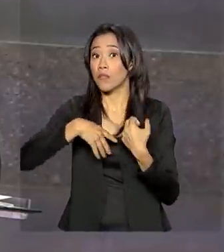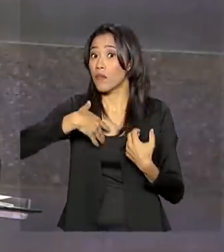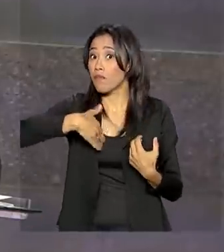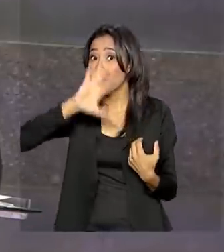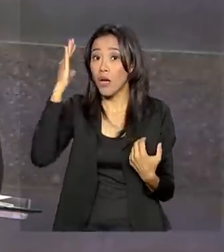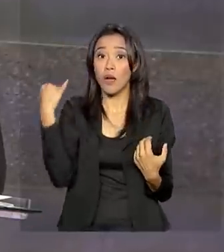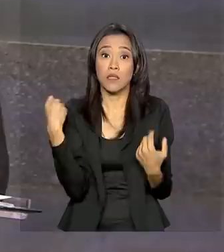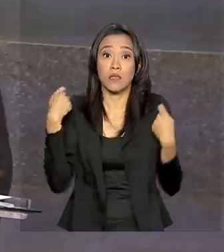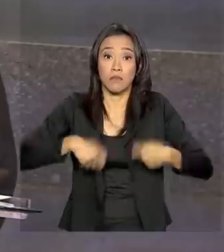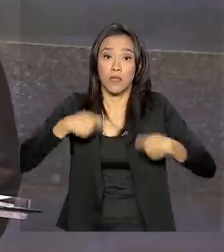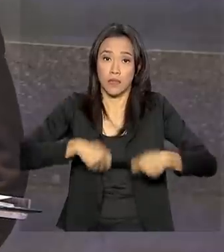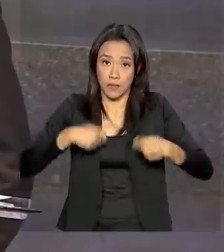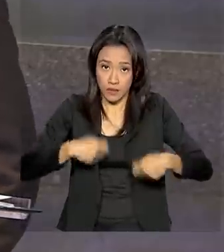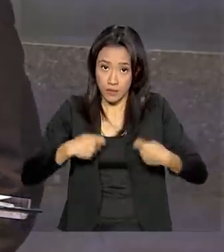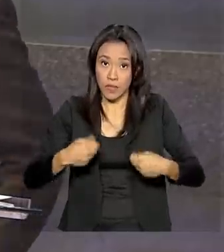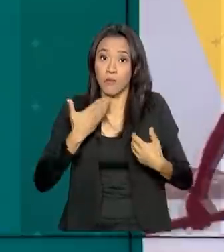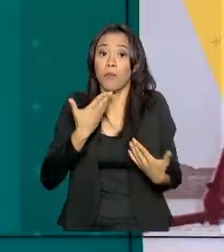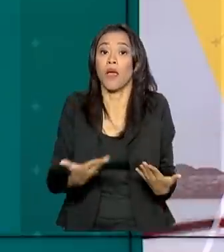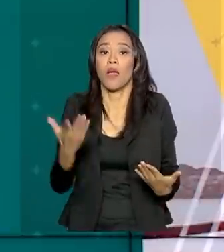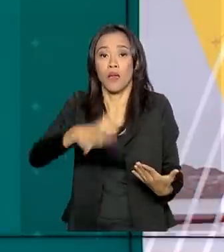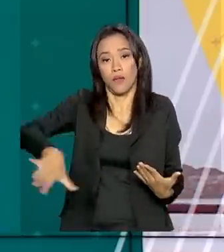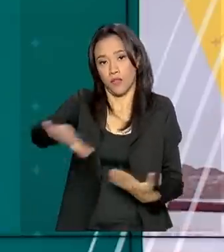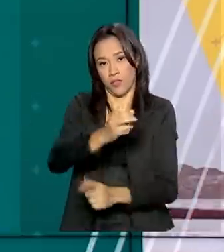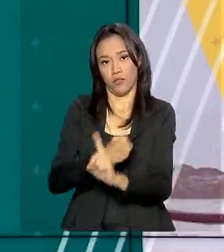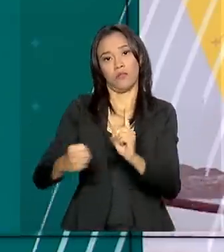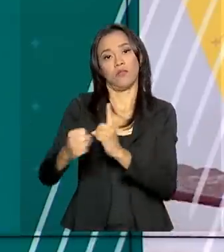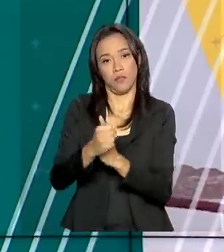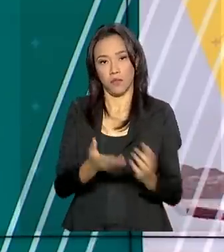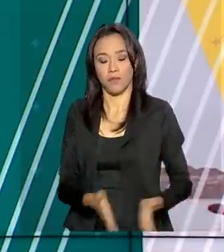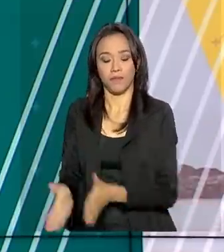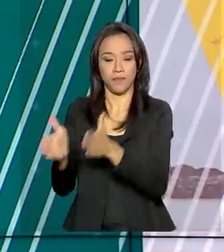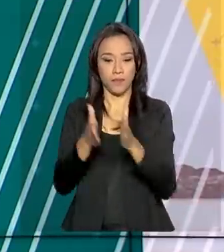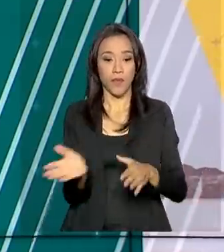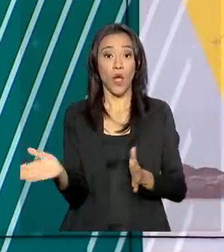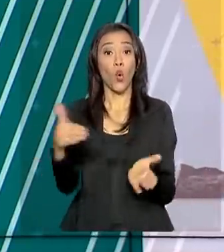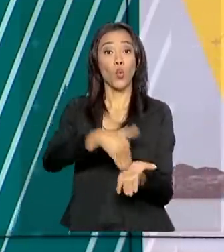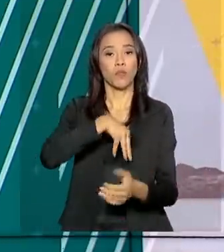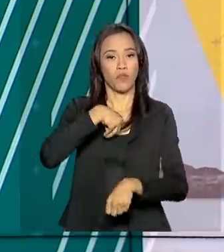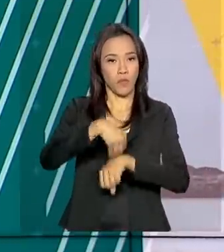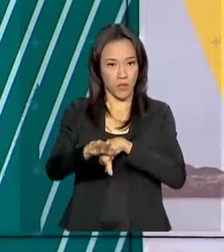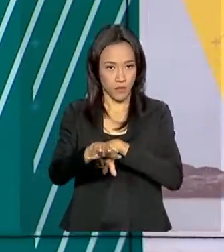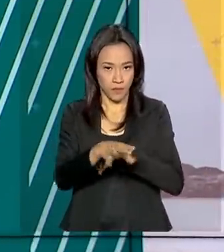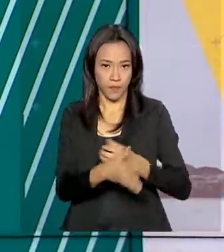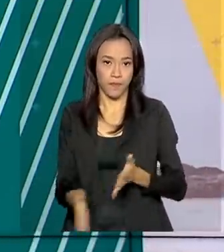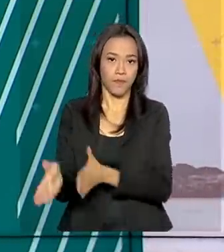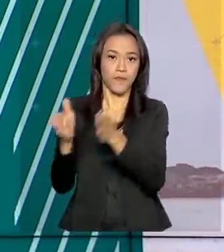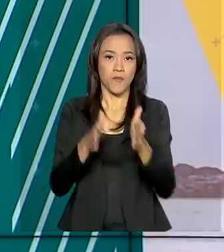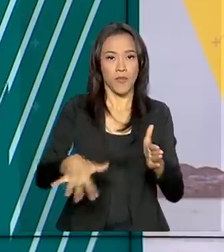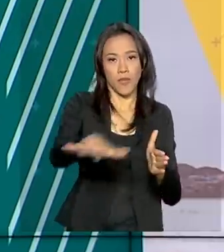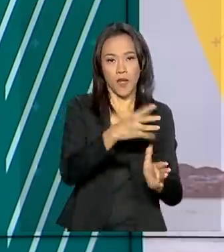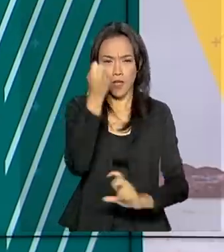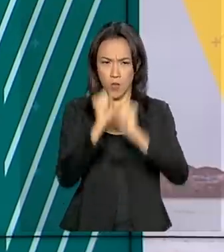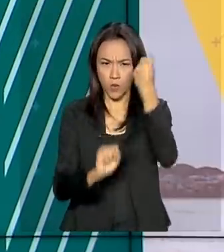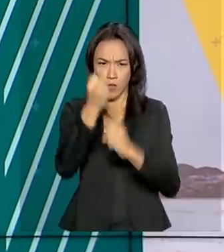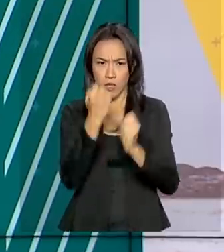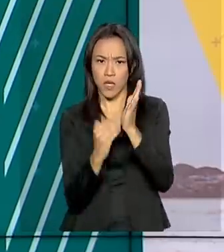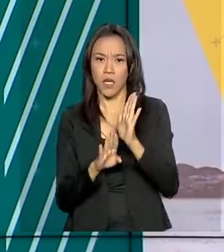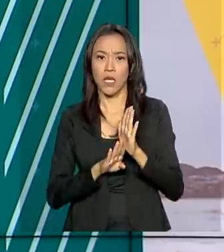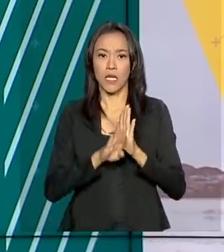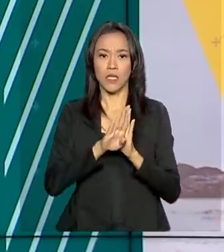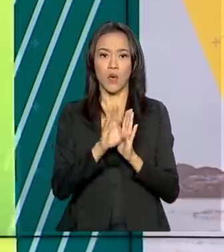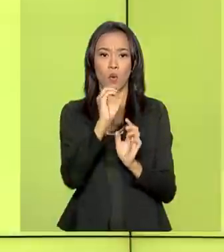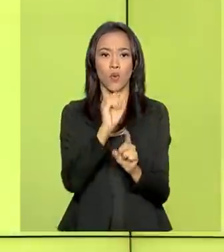expressadas pelo conjunto da população. E uma última notícia. A produção industrial cresceu 0